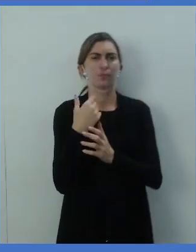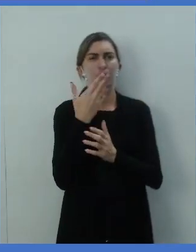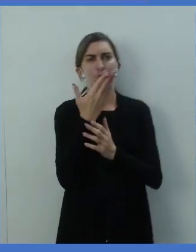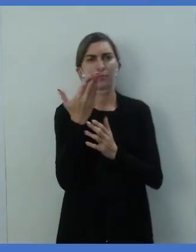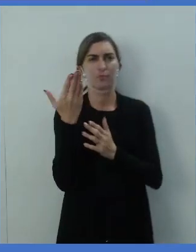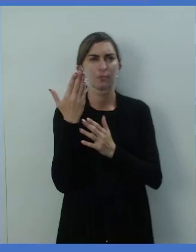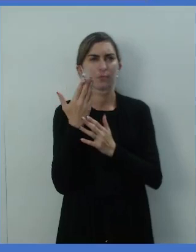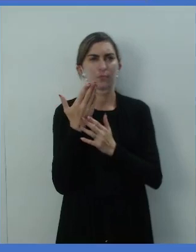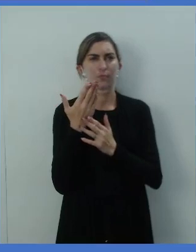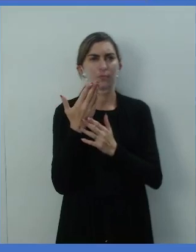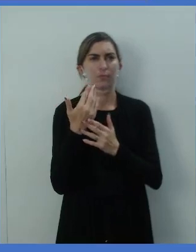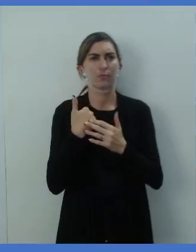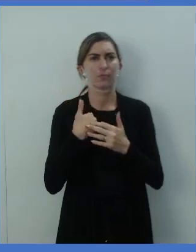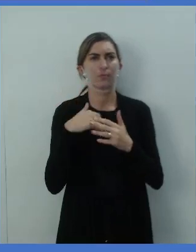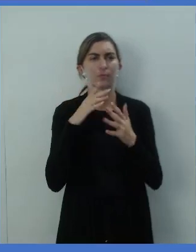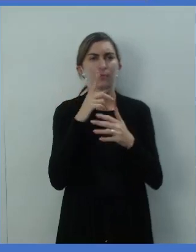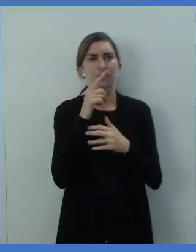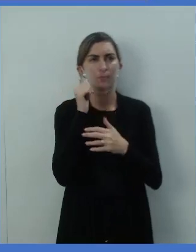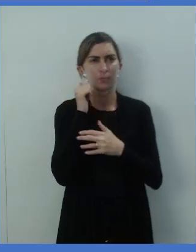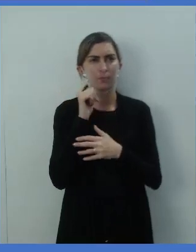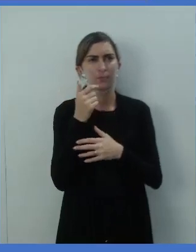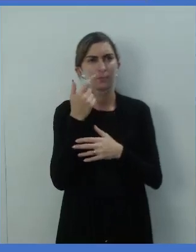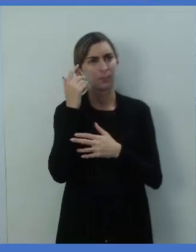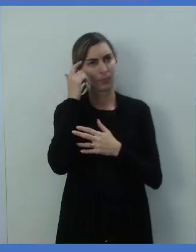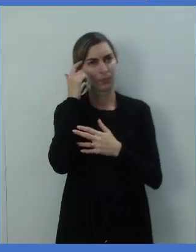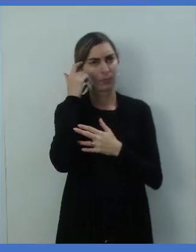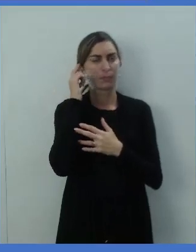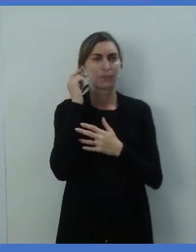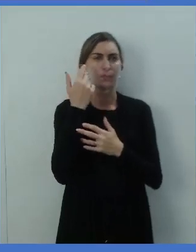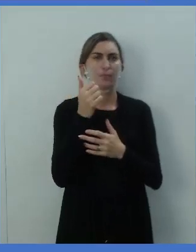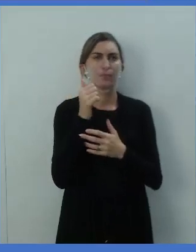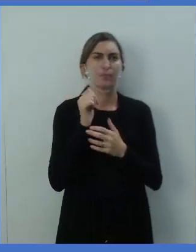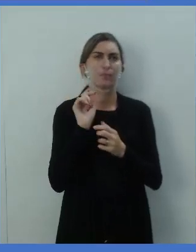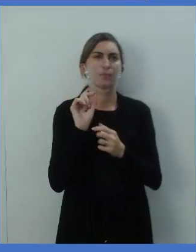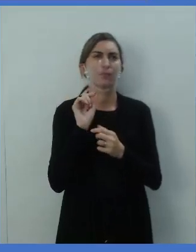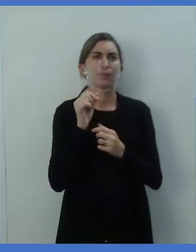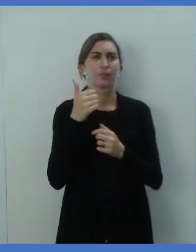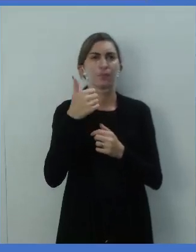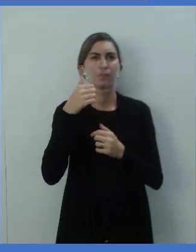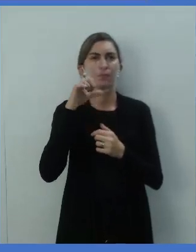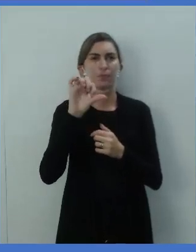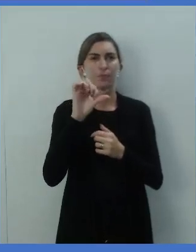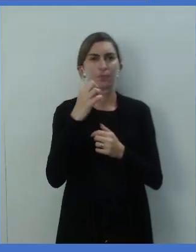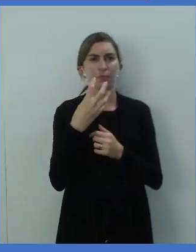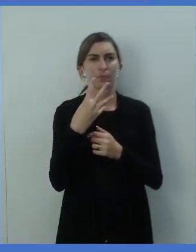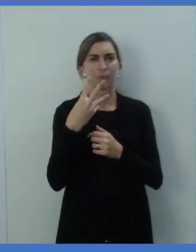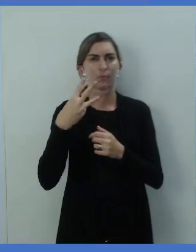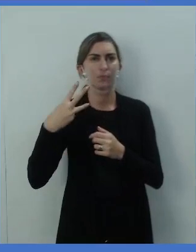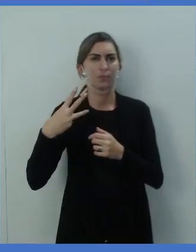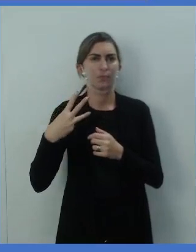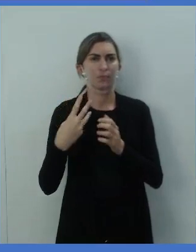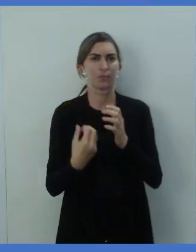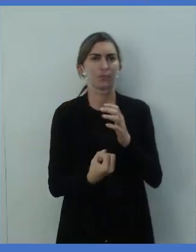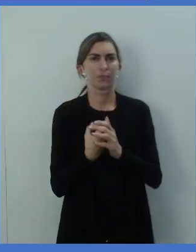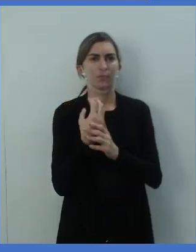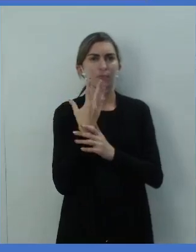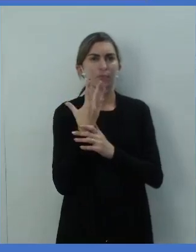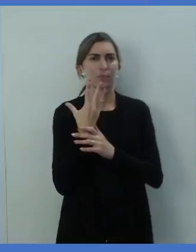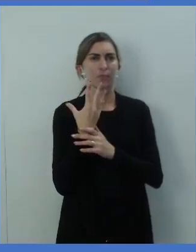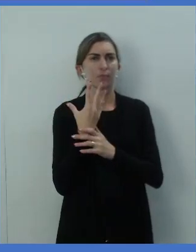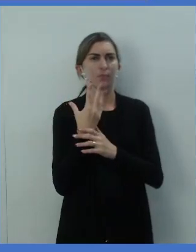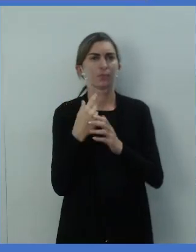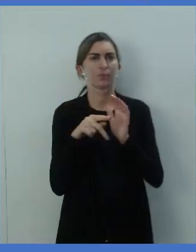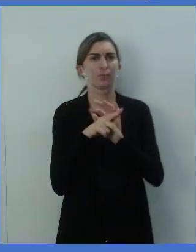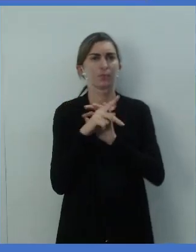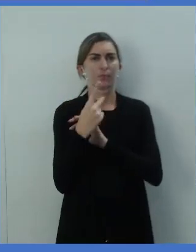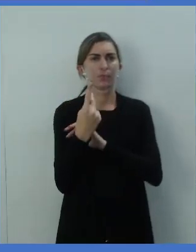Miller, em 1943, para a fábrica de